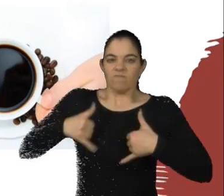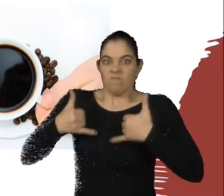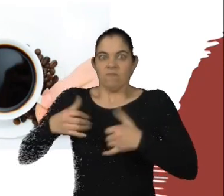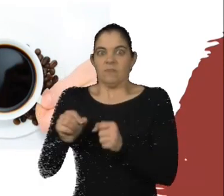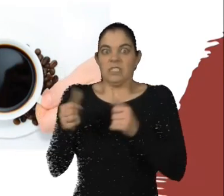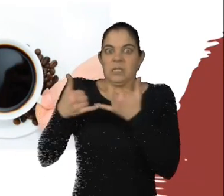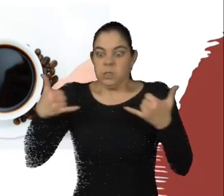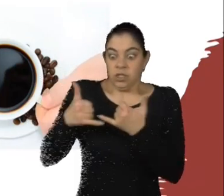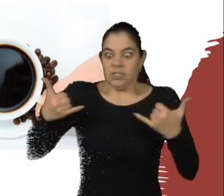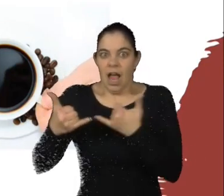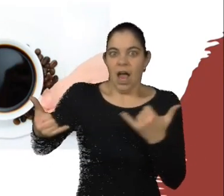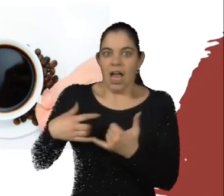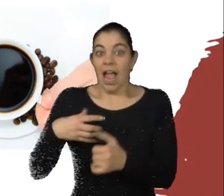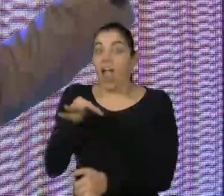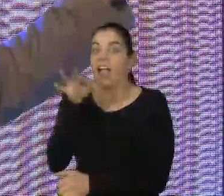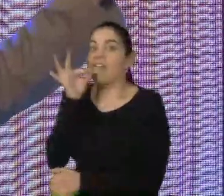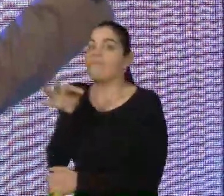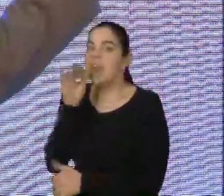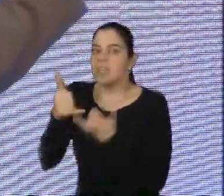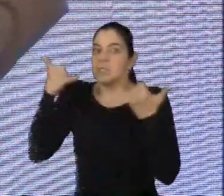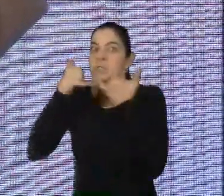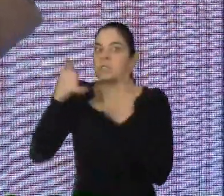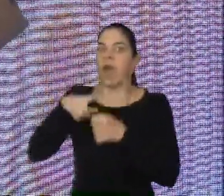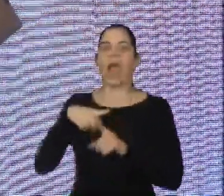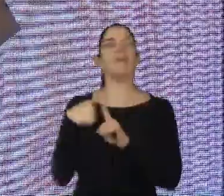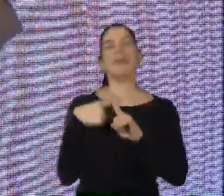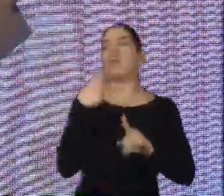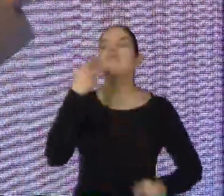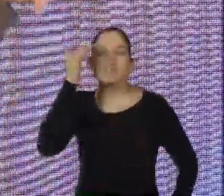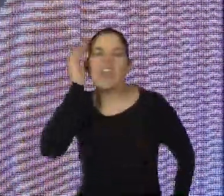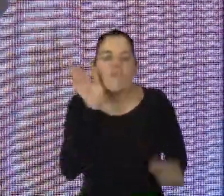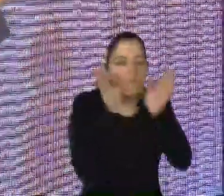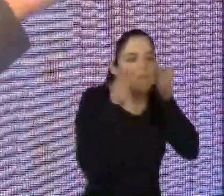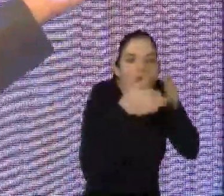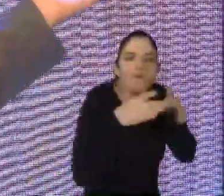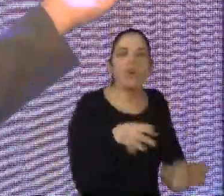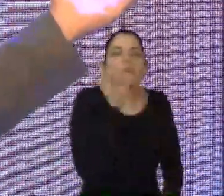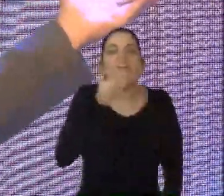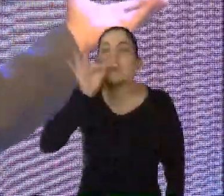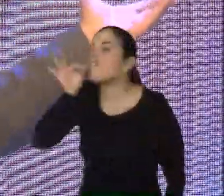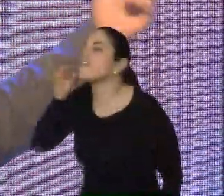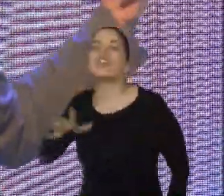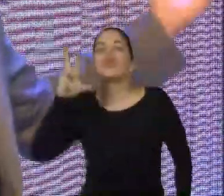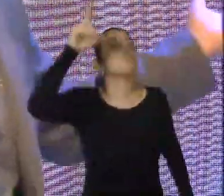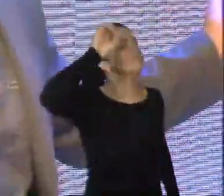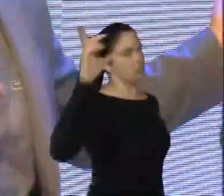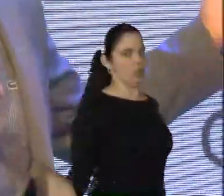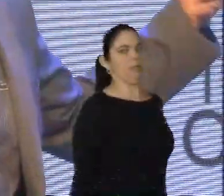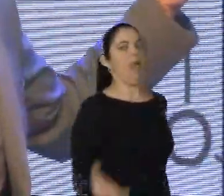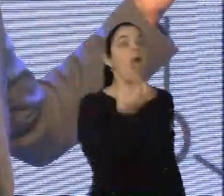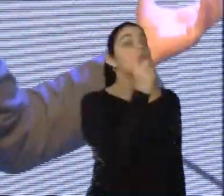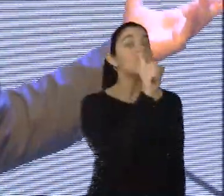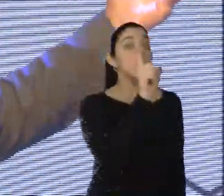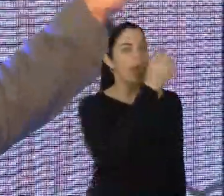alusão ao fato de que metilfenidato não há café. E não é porque eu preciso aumentar o foco, que eu vou usar de uma forma indiscriminada um recurso